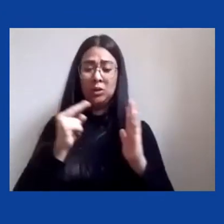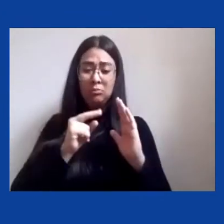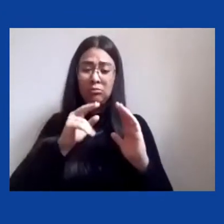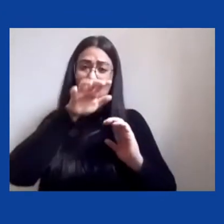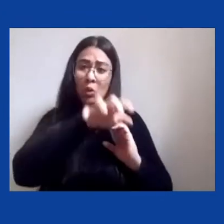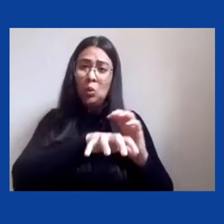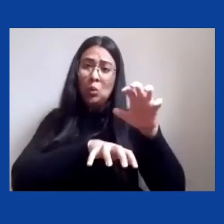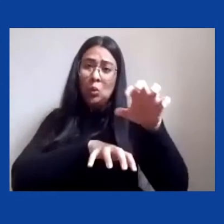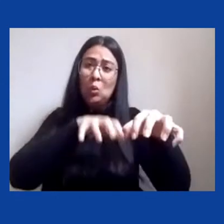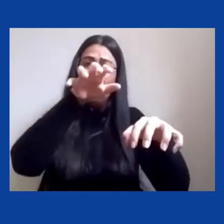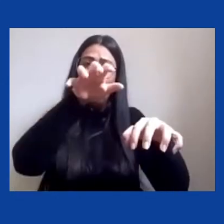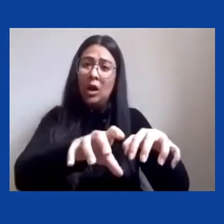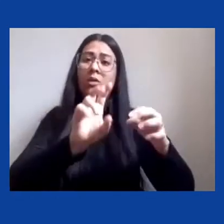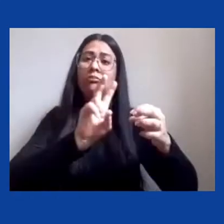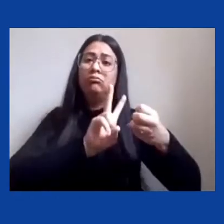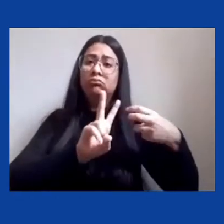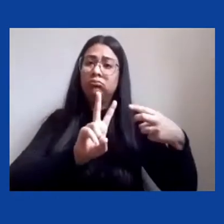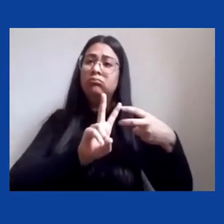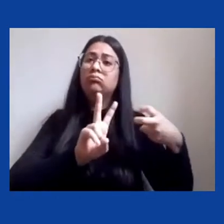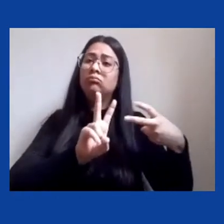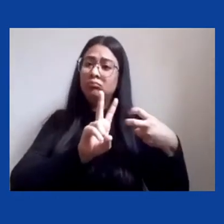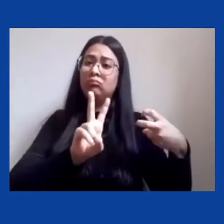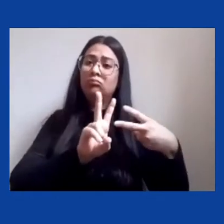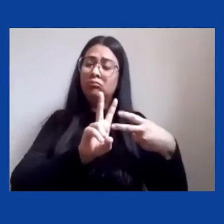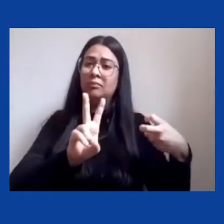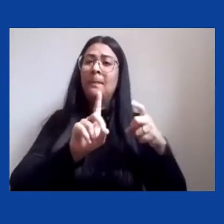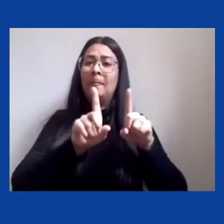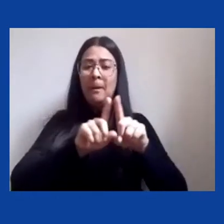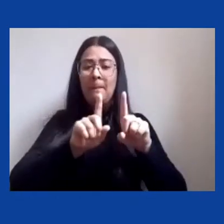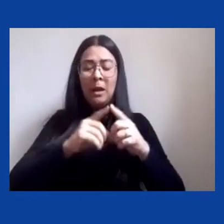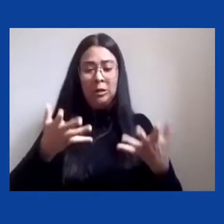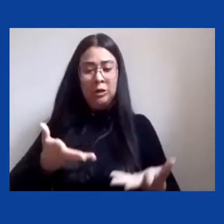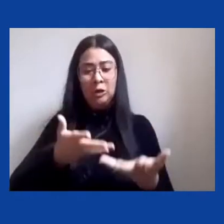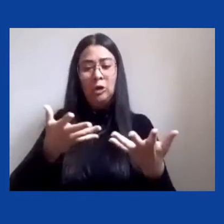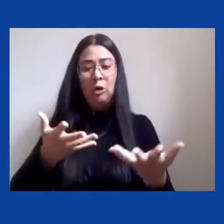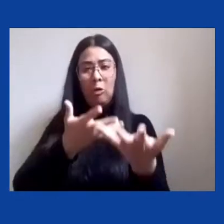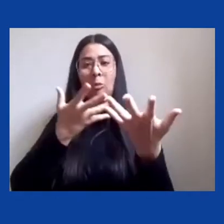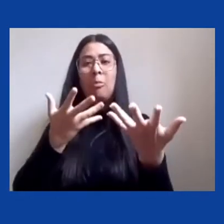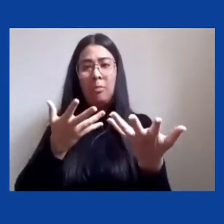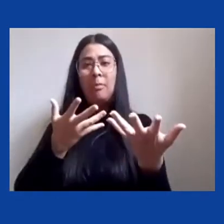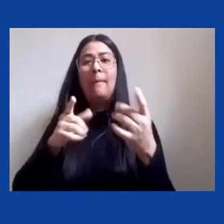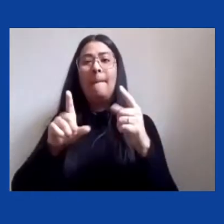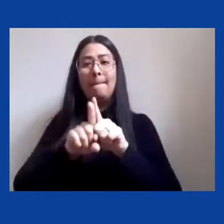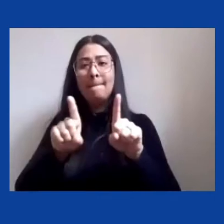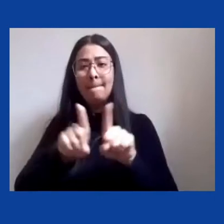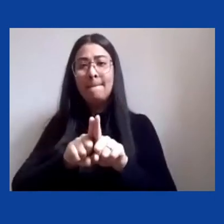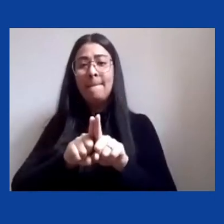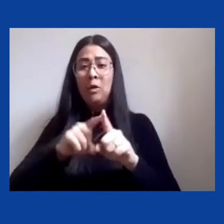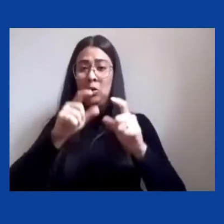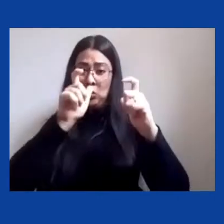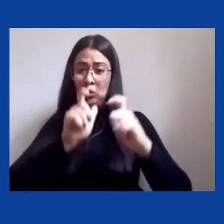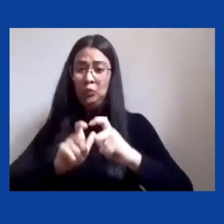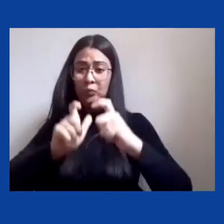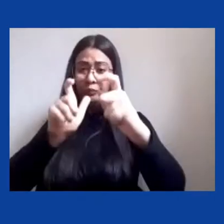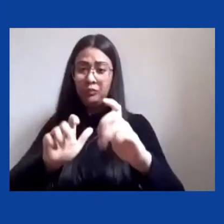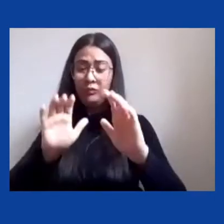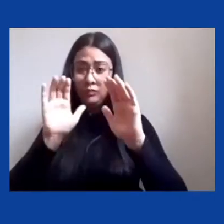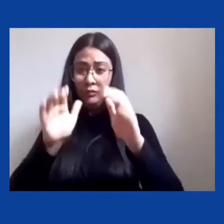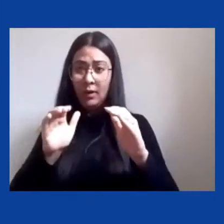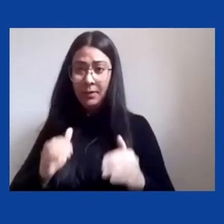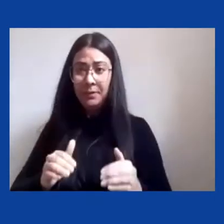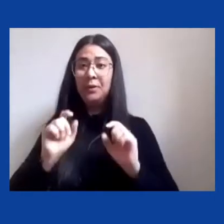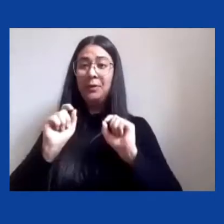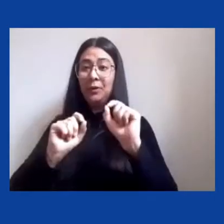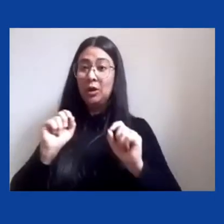áreas protegidas, no fomento à formação de economias agroextrativistas de base local, o que representou uma séria